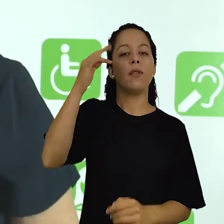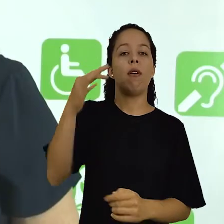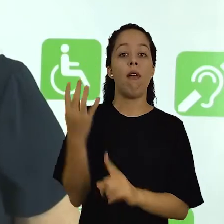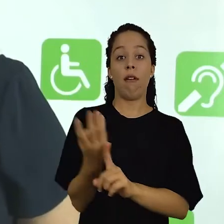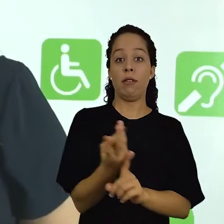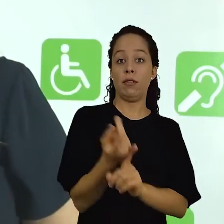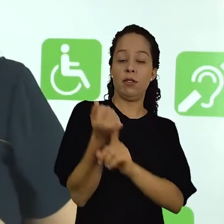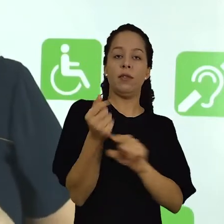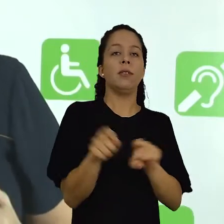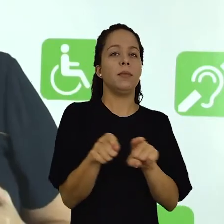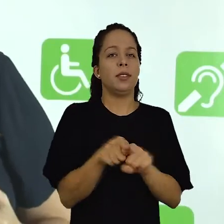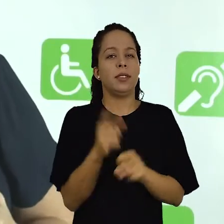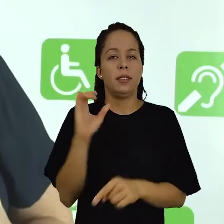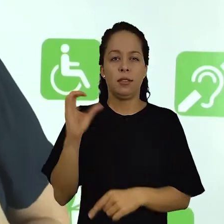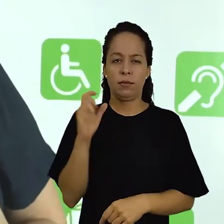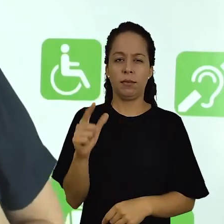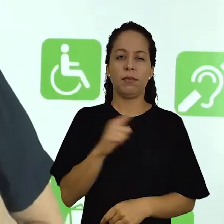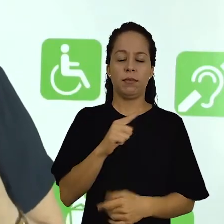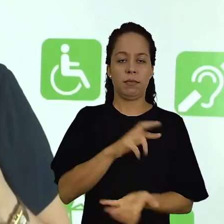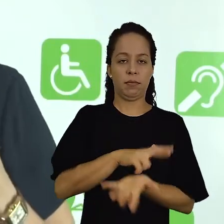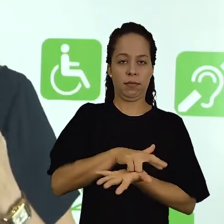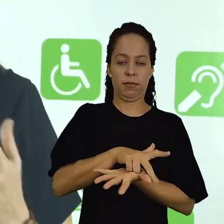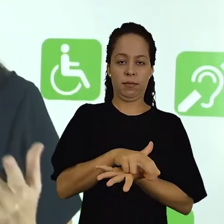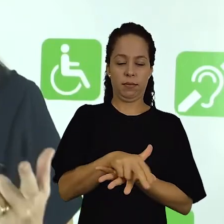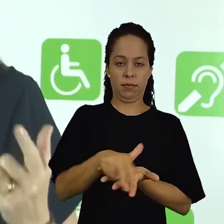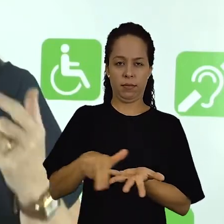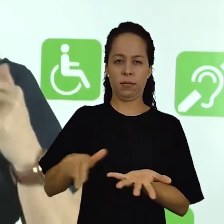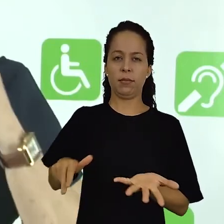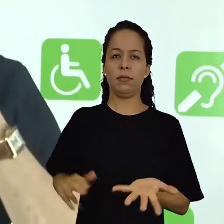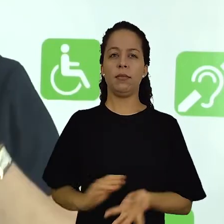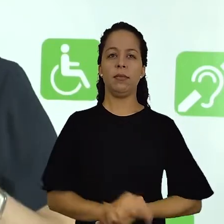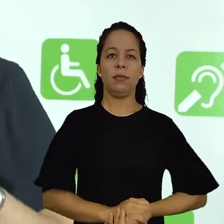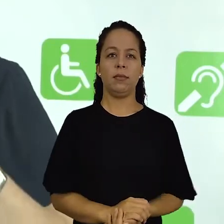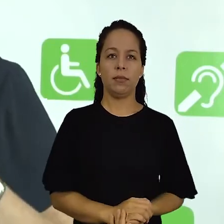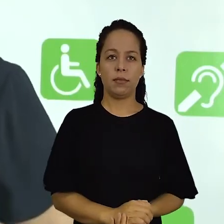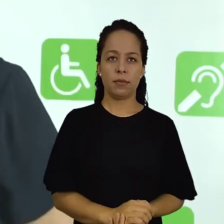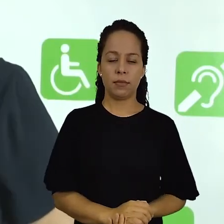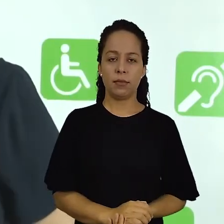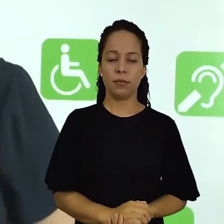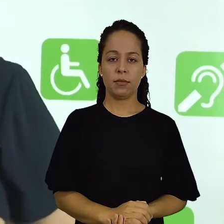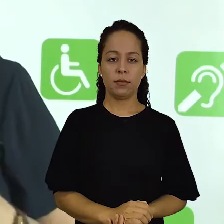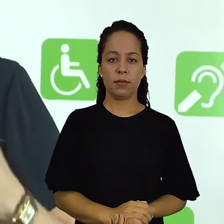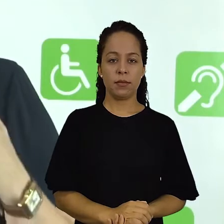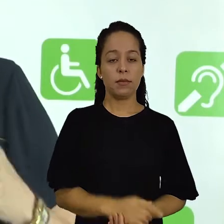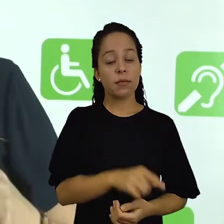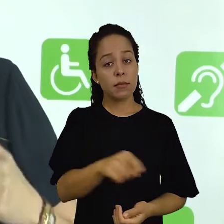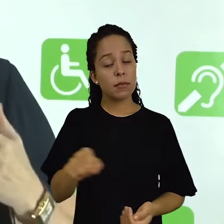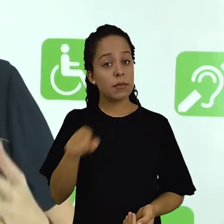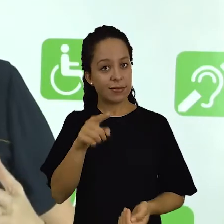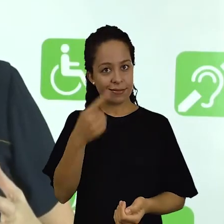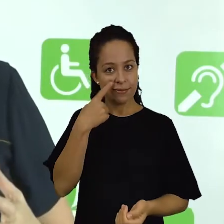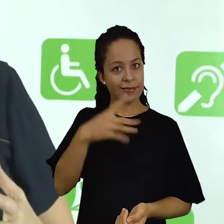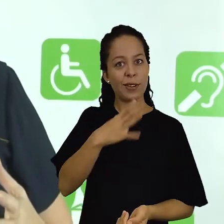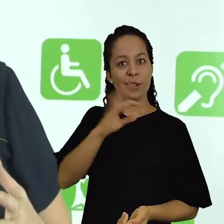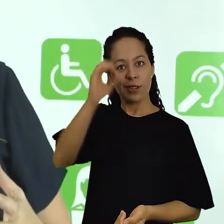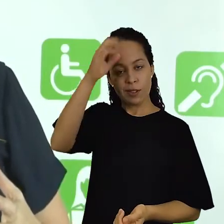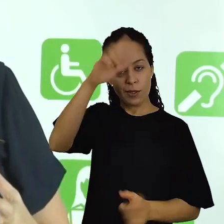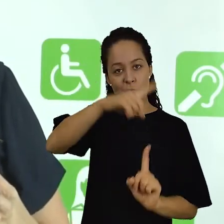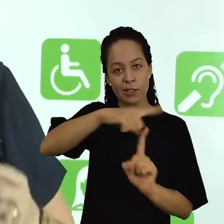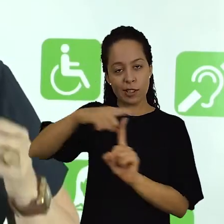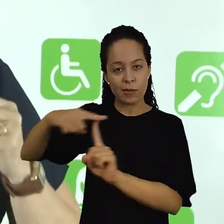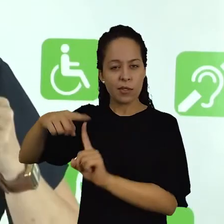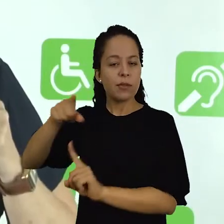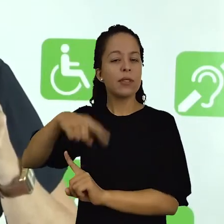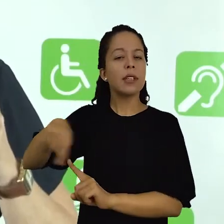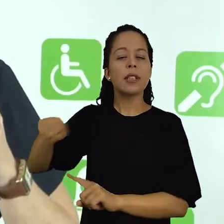religioso, o conhecimento filosófico, o conhecimento artístico e o conhecimento científico. Estes conhecimentos, vocês irão